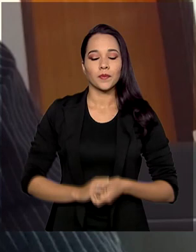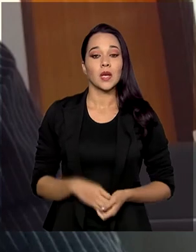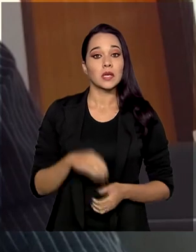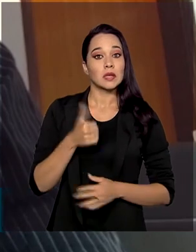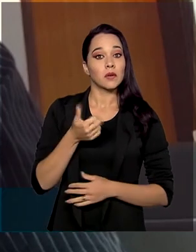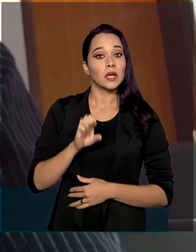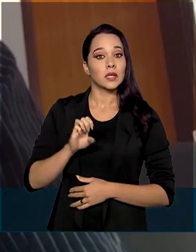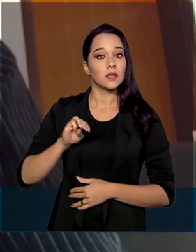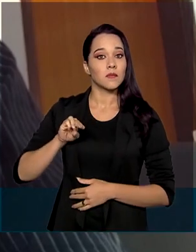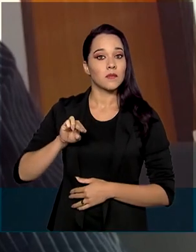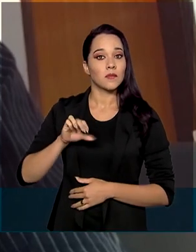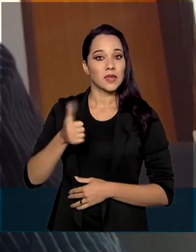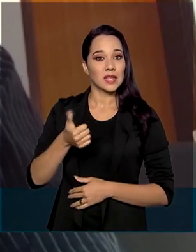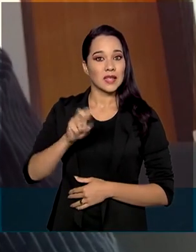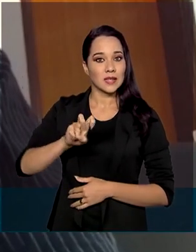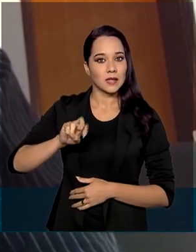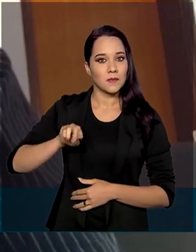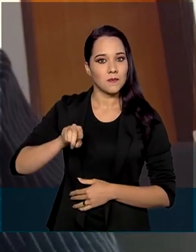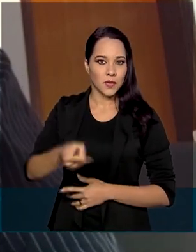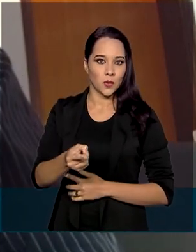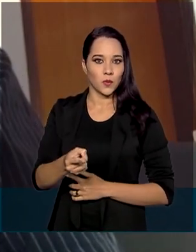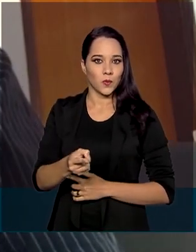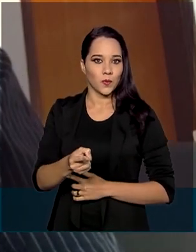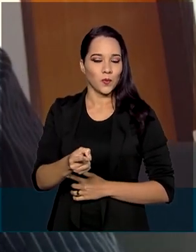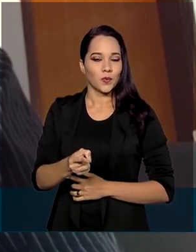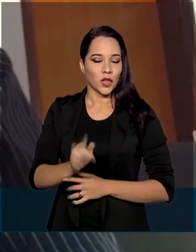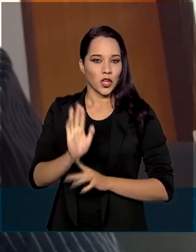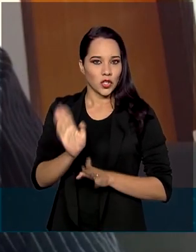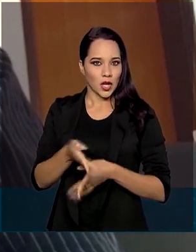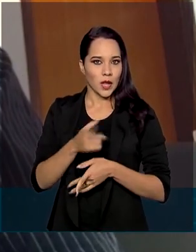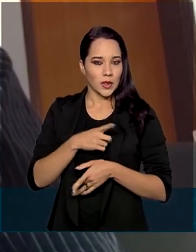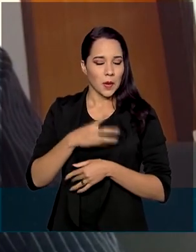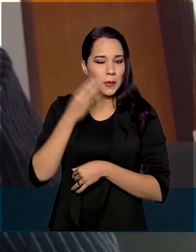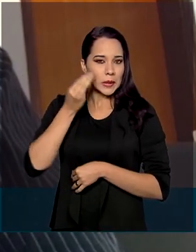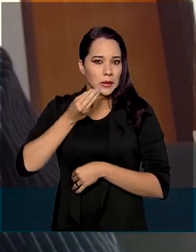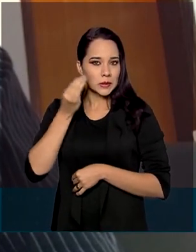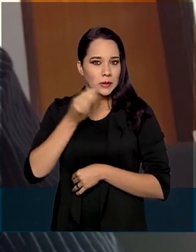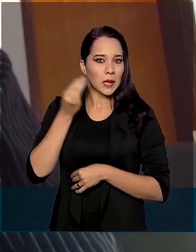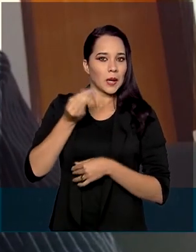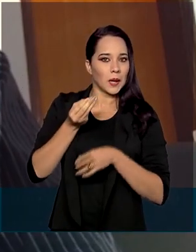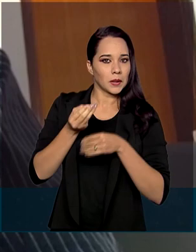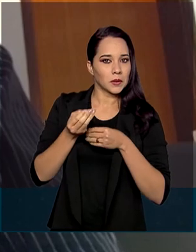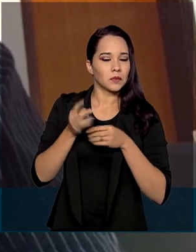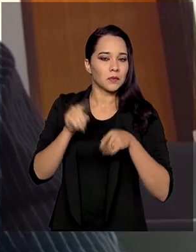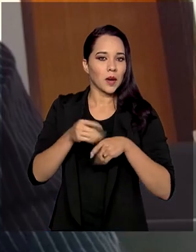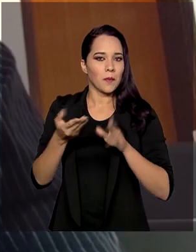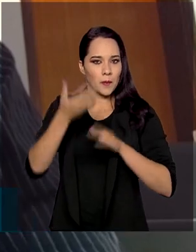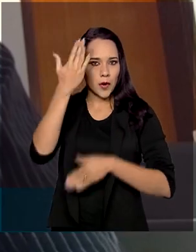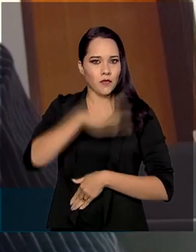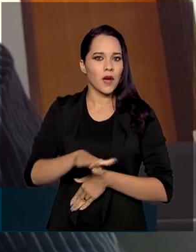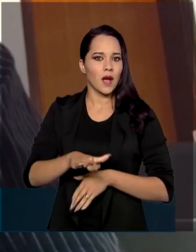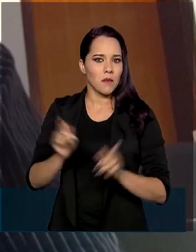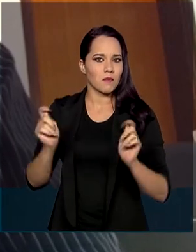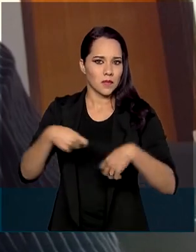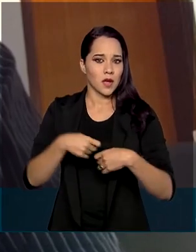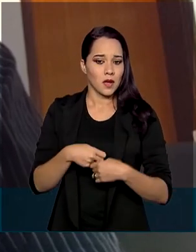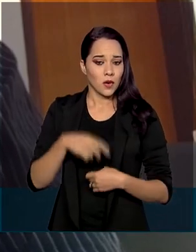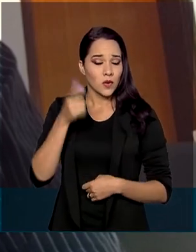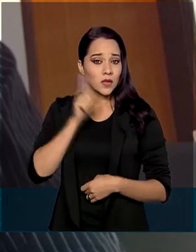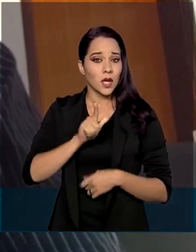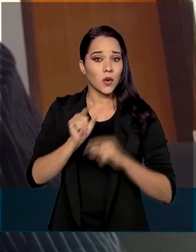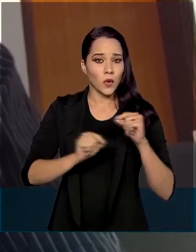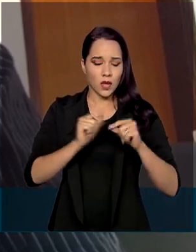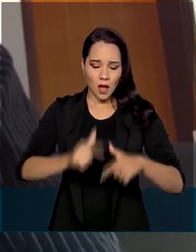mil que estamos prontos para pelo menos estar sendo testados, para provar a nossa capacidade, para que possamos estar